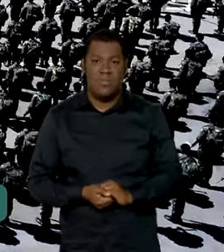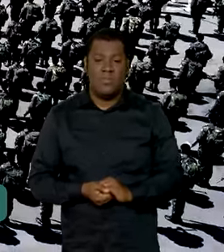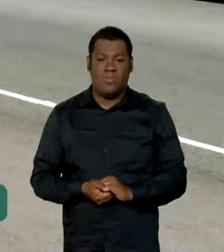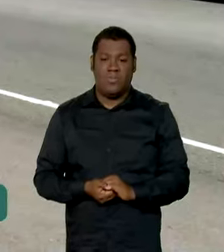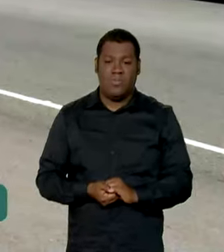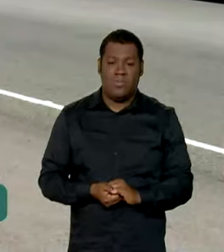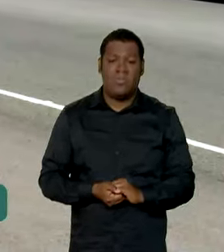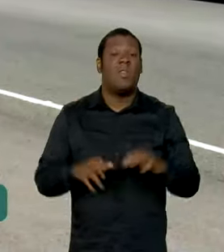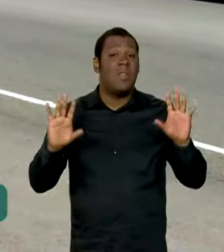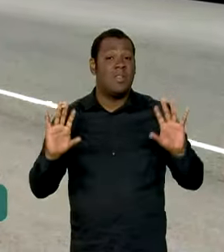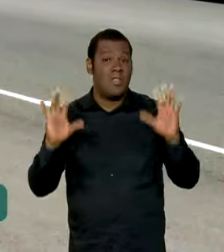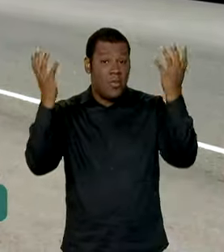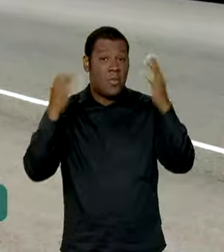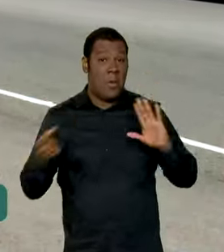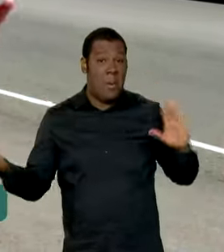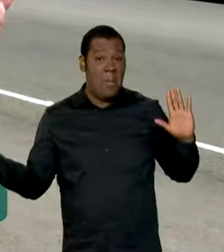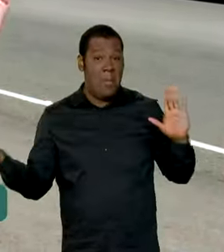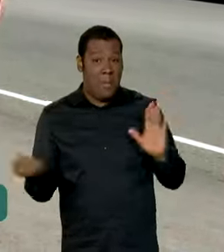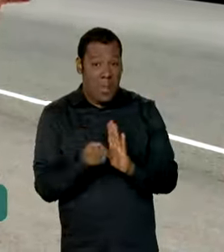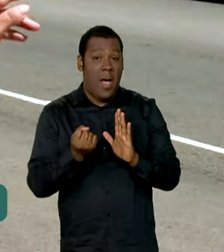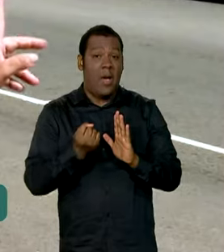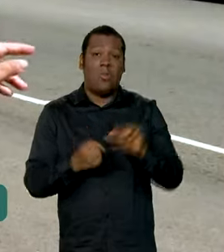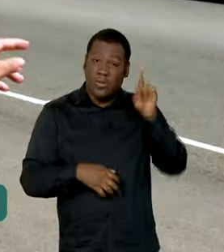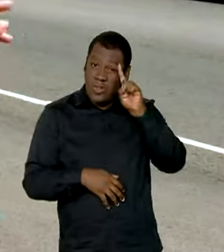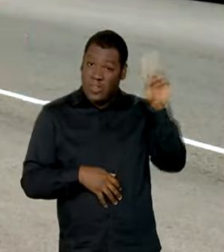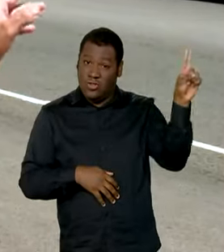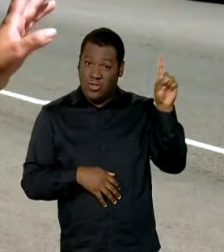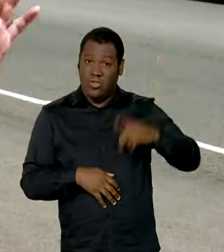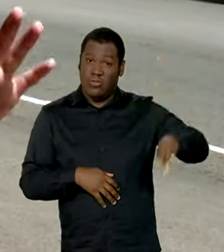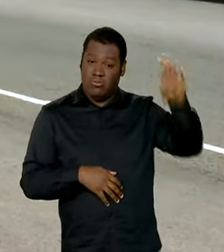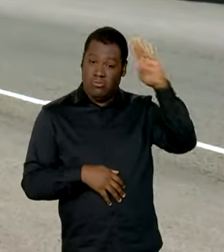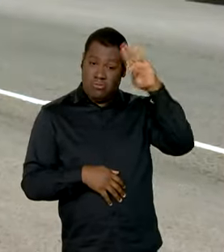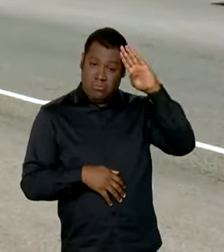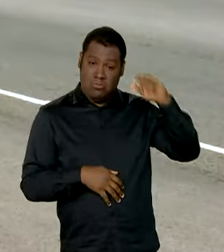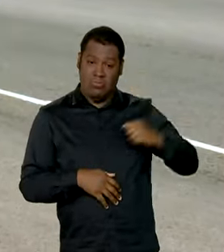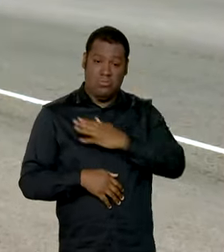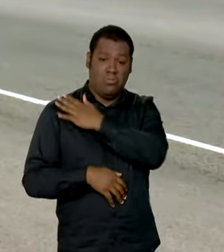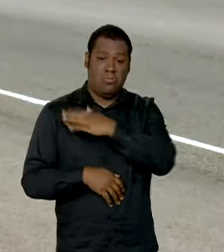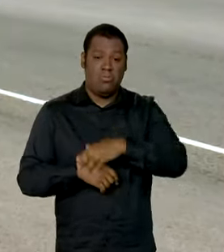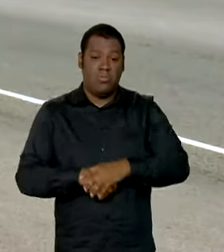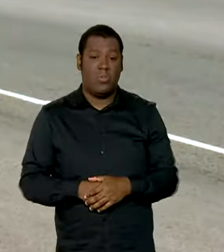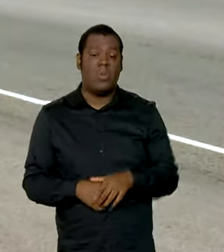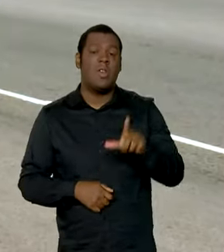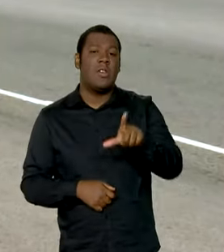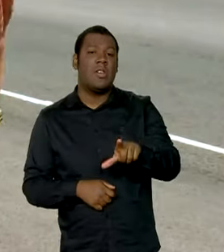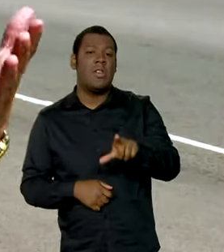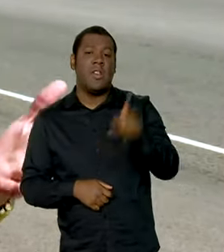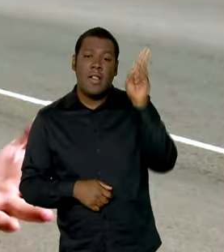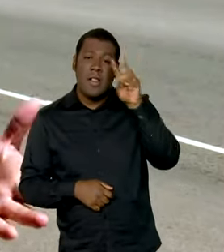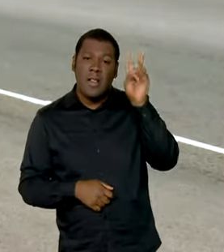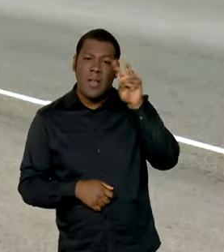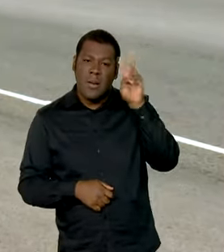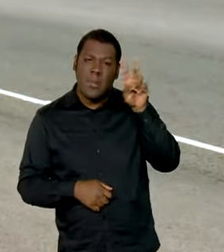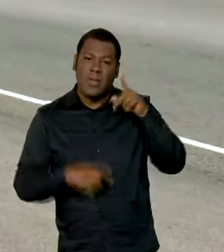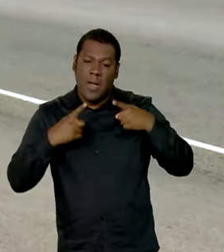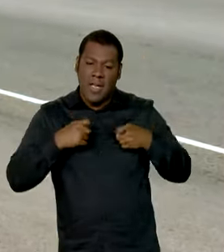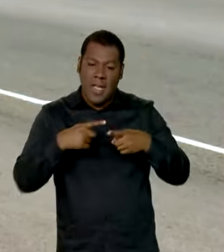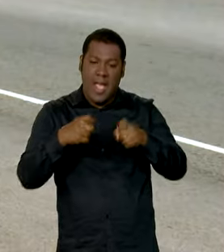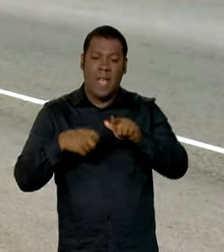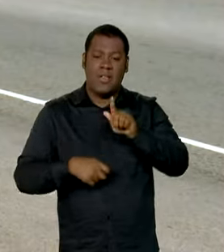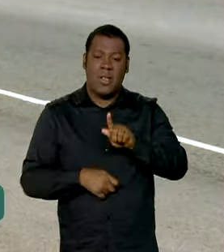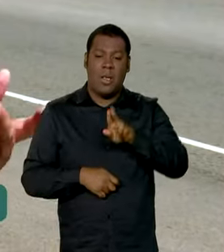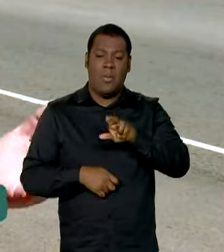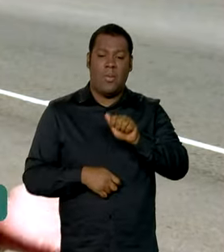A cerimônia marcou a comemoração do Dia do Exército. A data foi escolhida para lembrar a Batalha dos Guararapes, quando